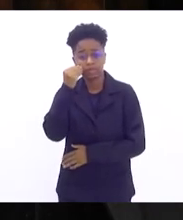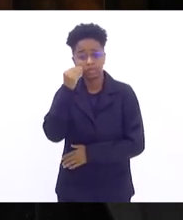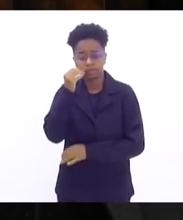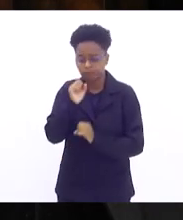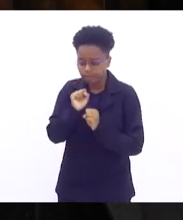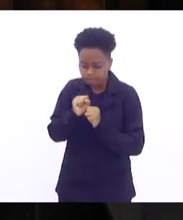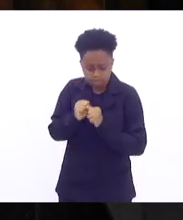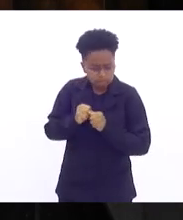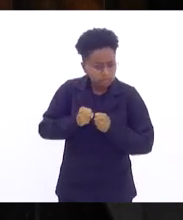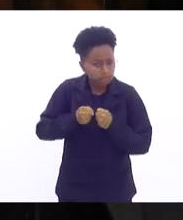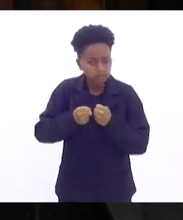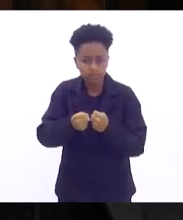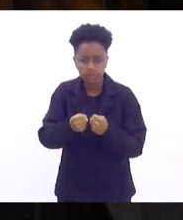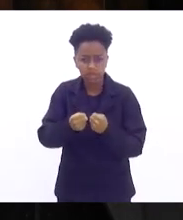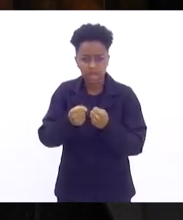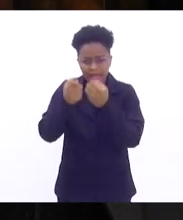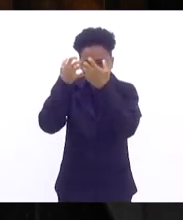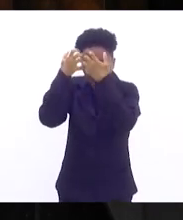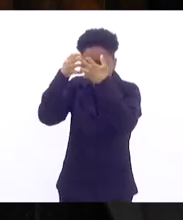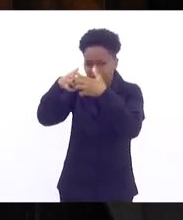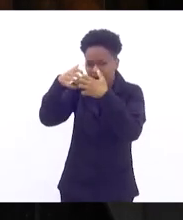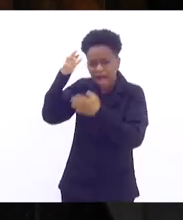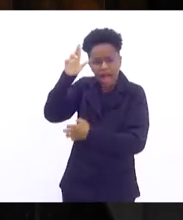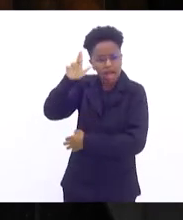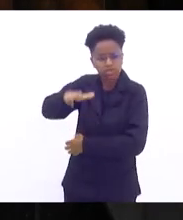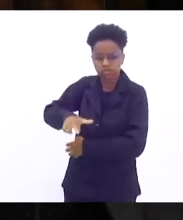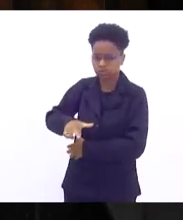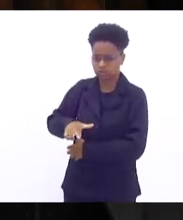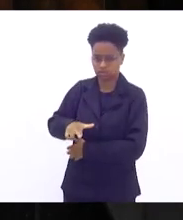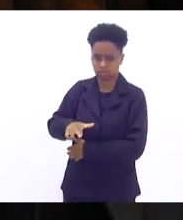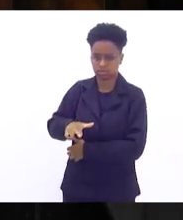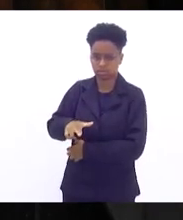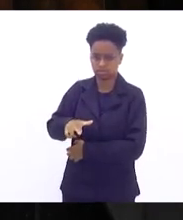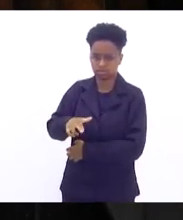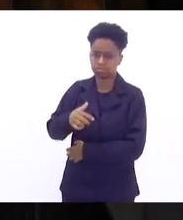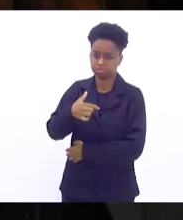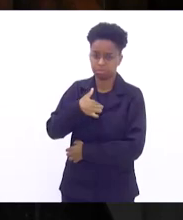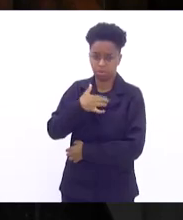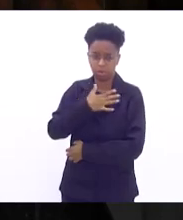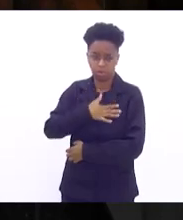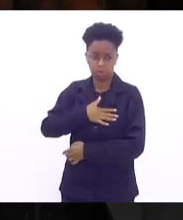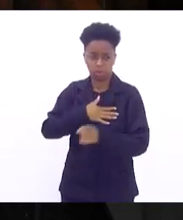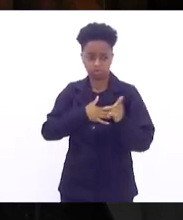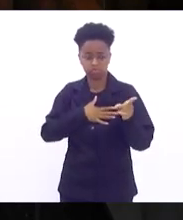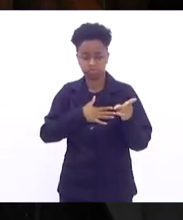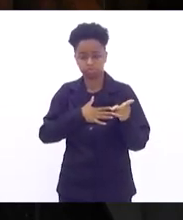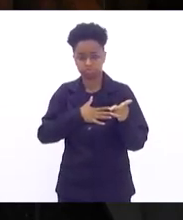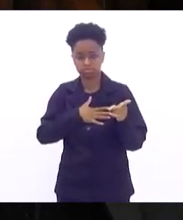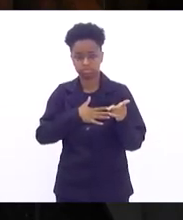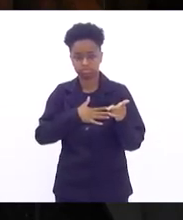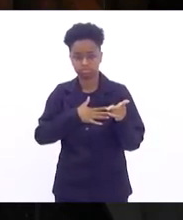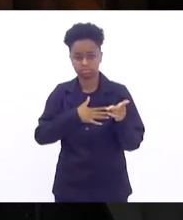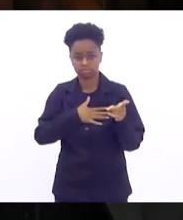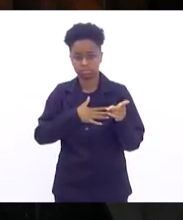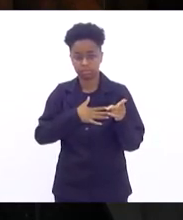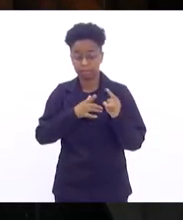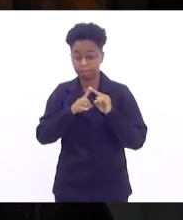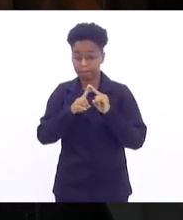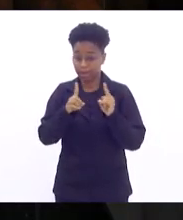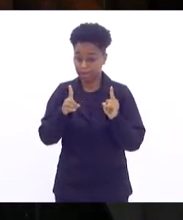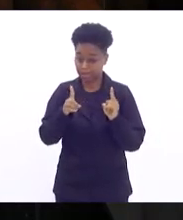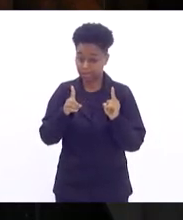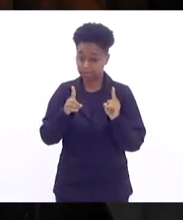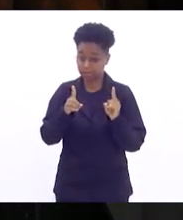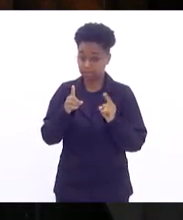ser racional. Tenho muita afeição à vossa excelência, mas se vossa